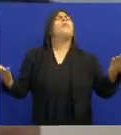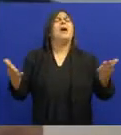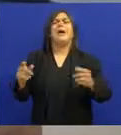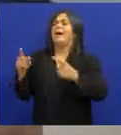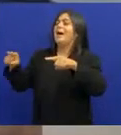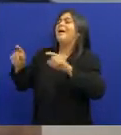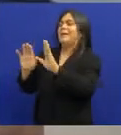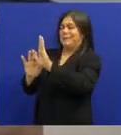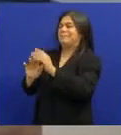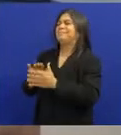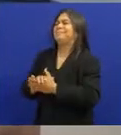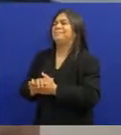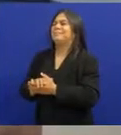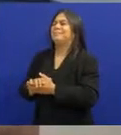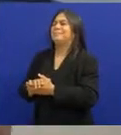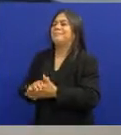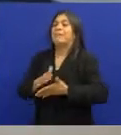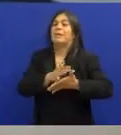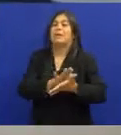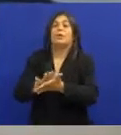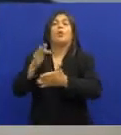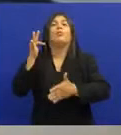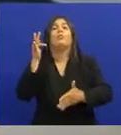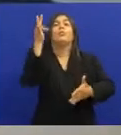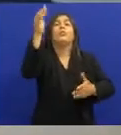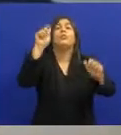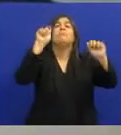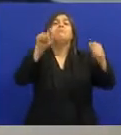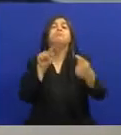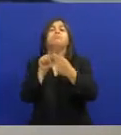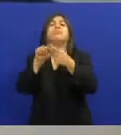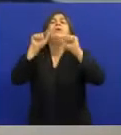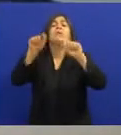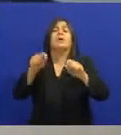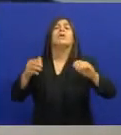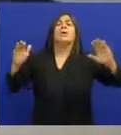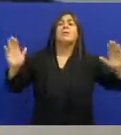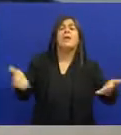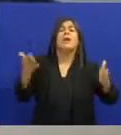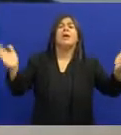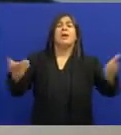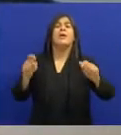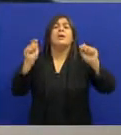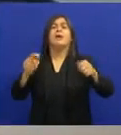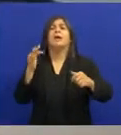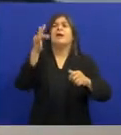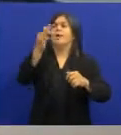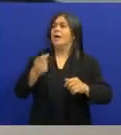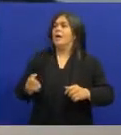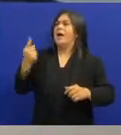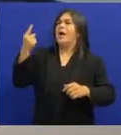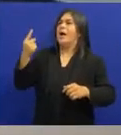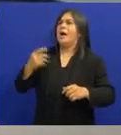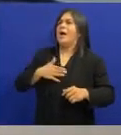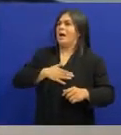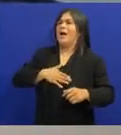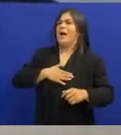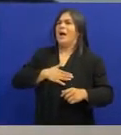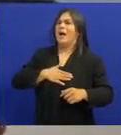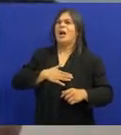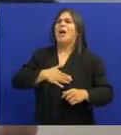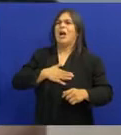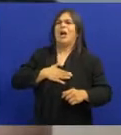dizia Como é? Eu digo Então tá Estou montado Do futuro indicativo Já não corro Uma perigna Da tema declarar Aí ele